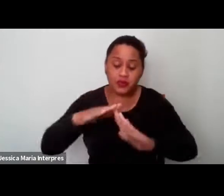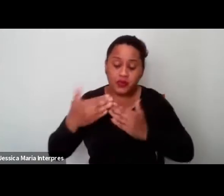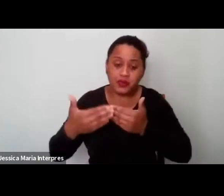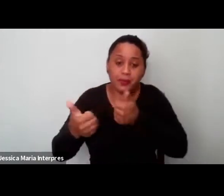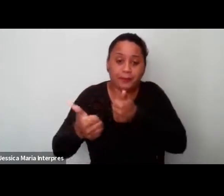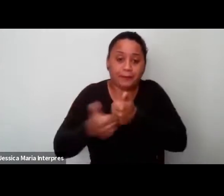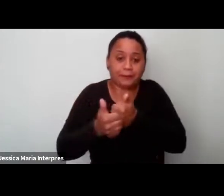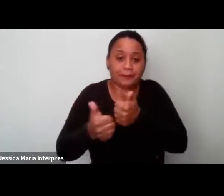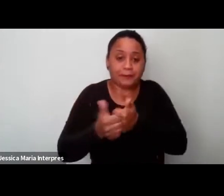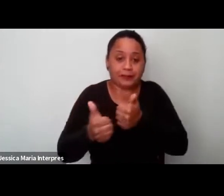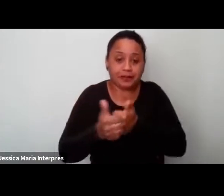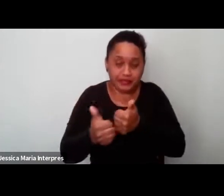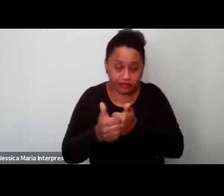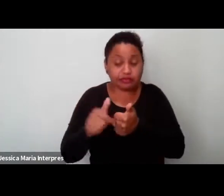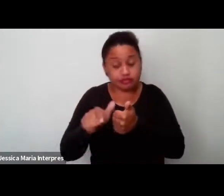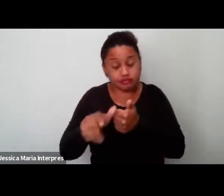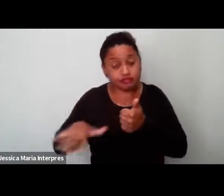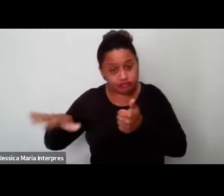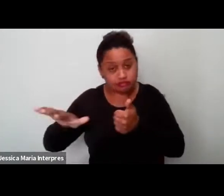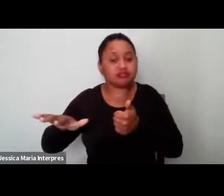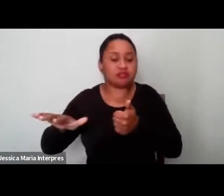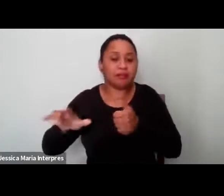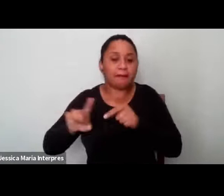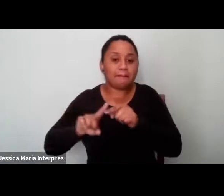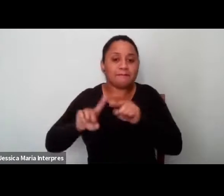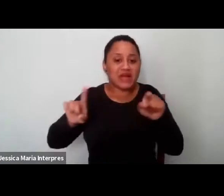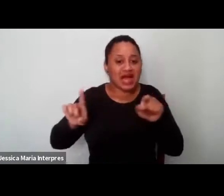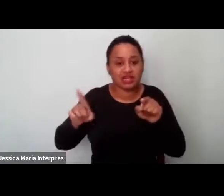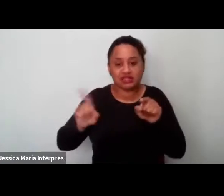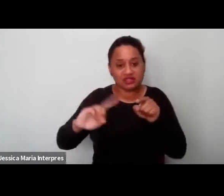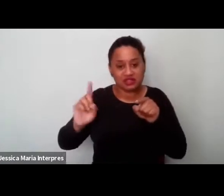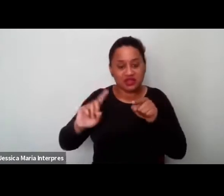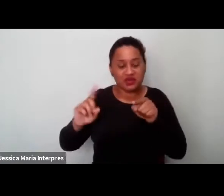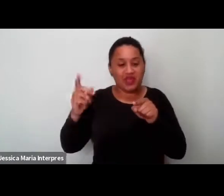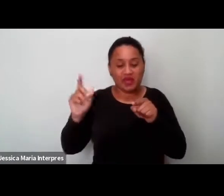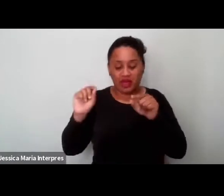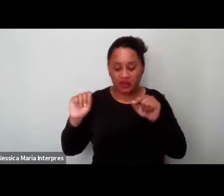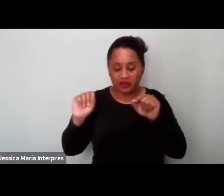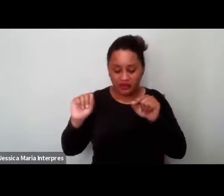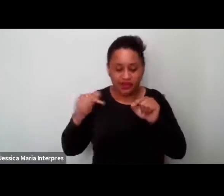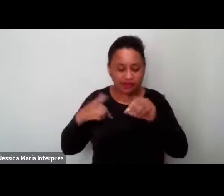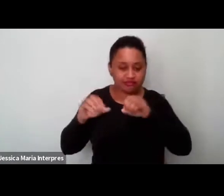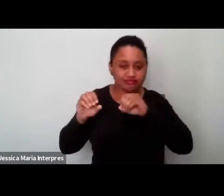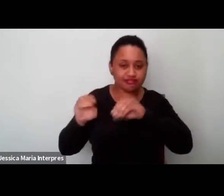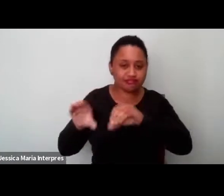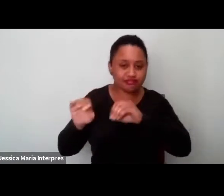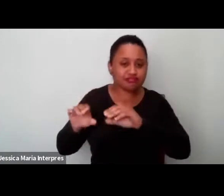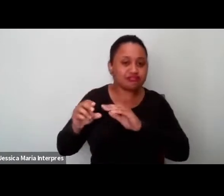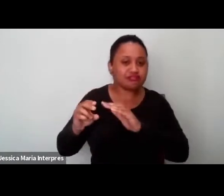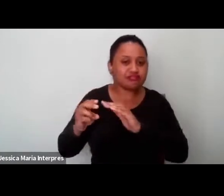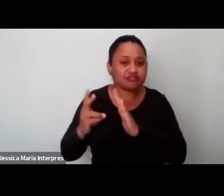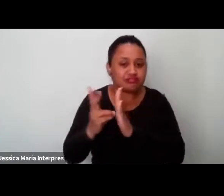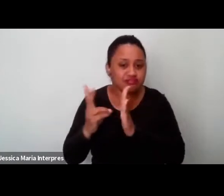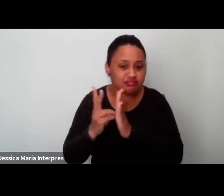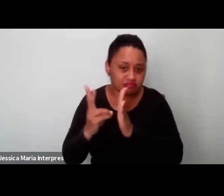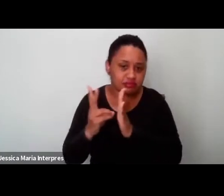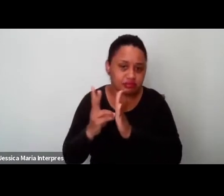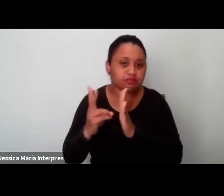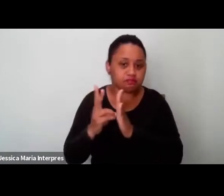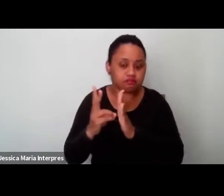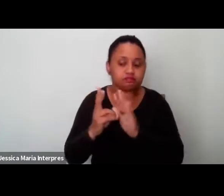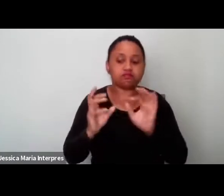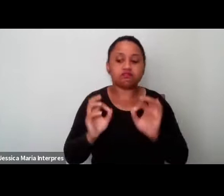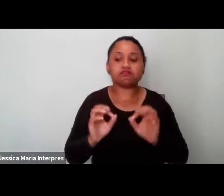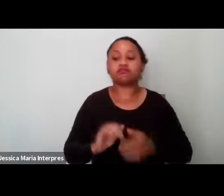então, à aldeia, né, mas que não é as denominadas escolas indígenas,